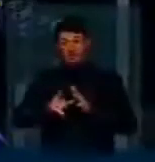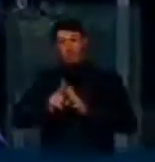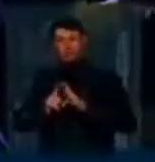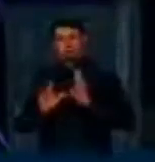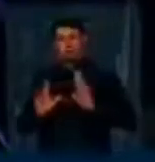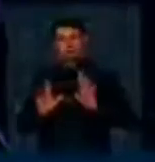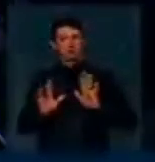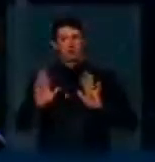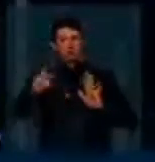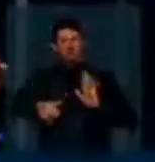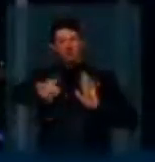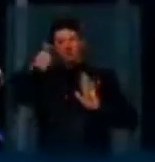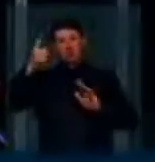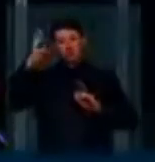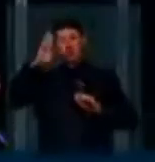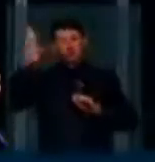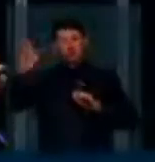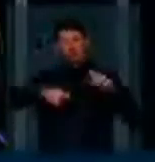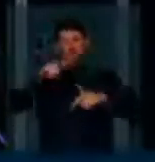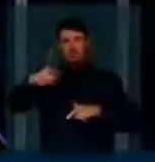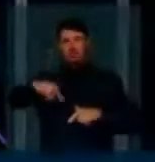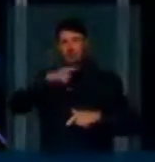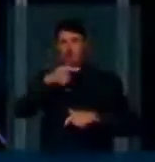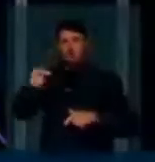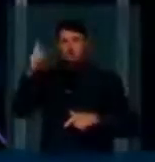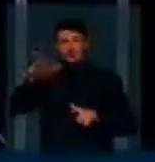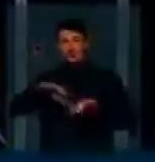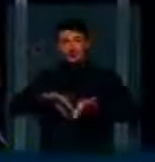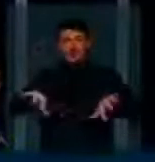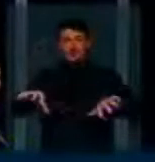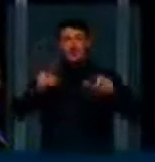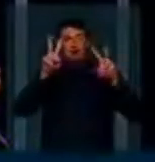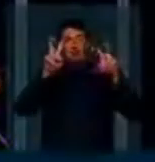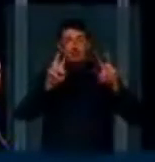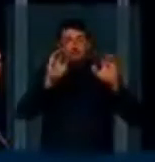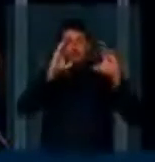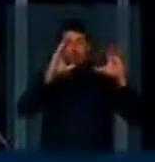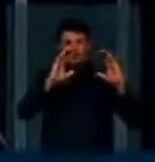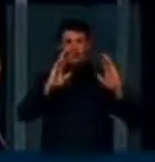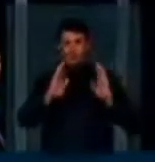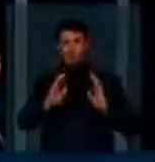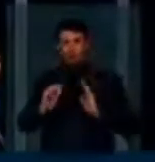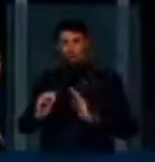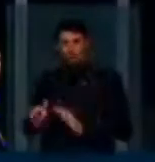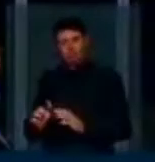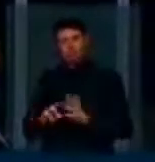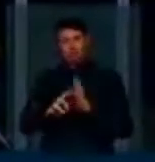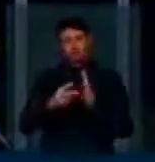principal tarefa na semana que vem é separar assunto por assunto. Ou seja,